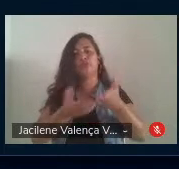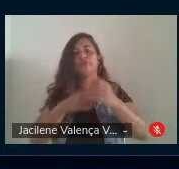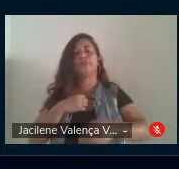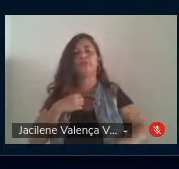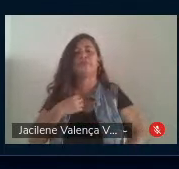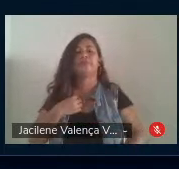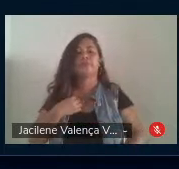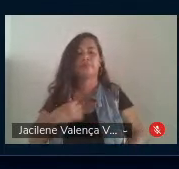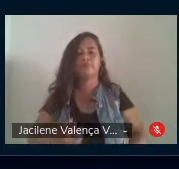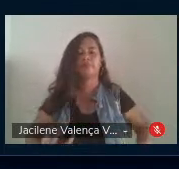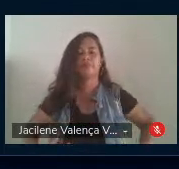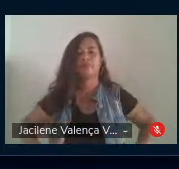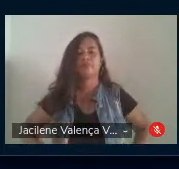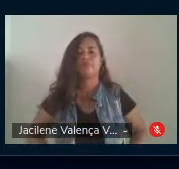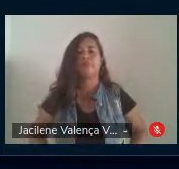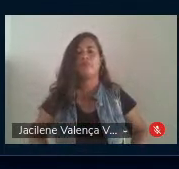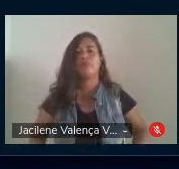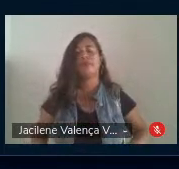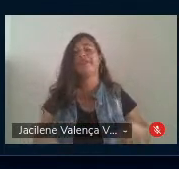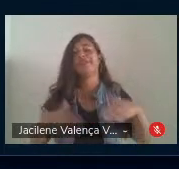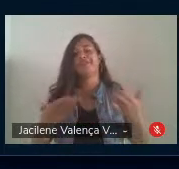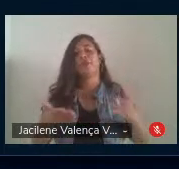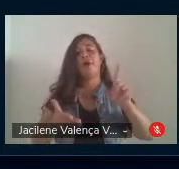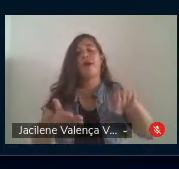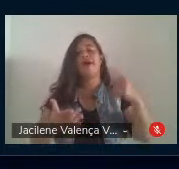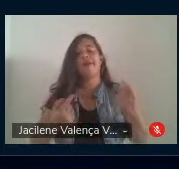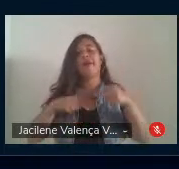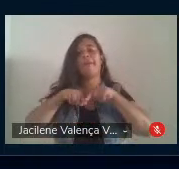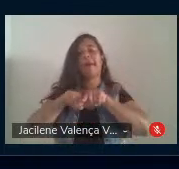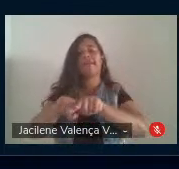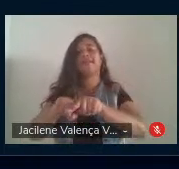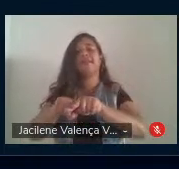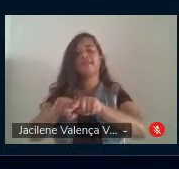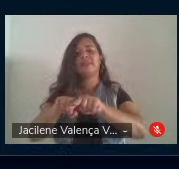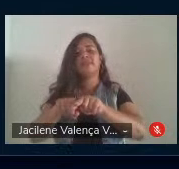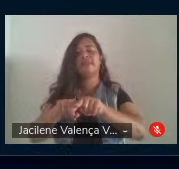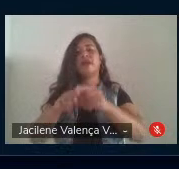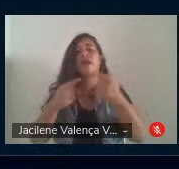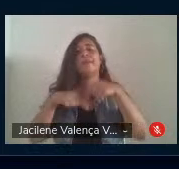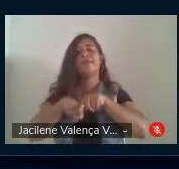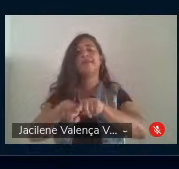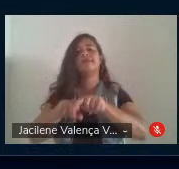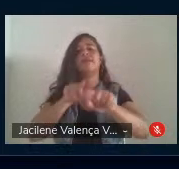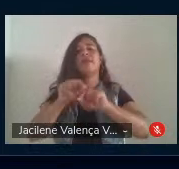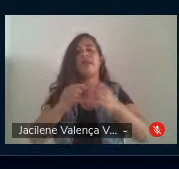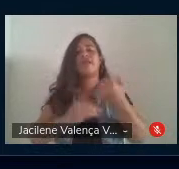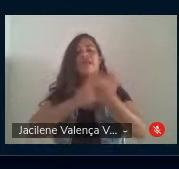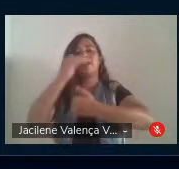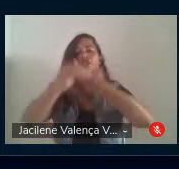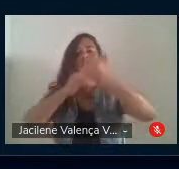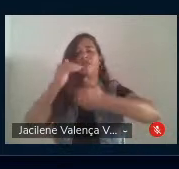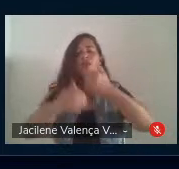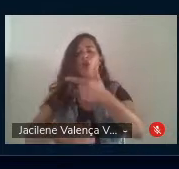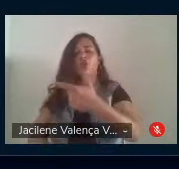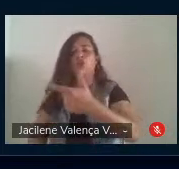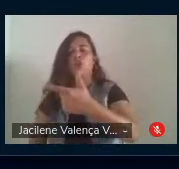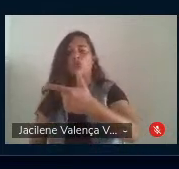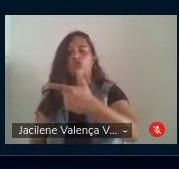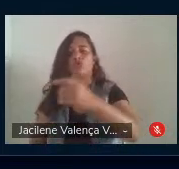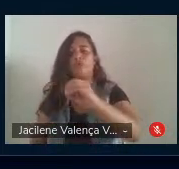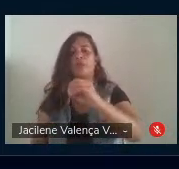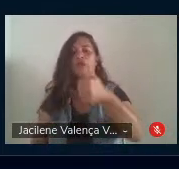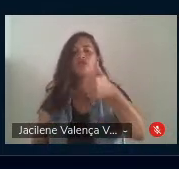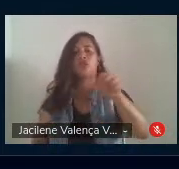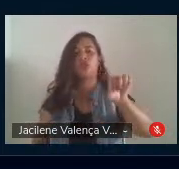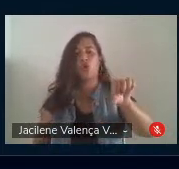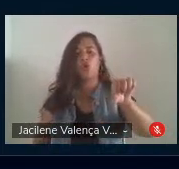essa caminhada é de uma parceria, uma parceria que vem sendo desenvolvida desde 2019, entre